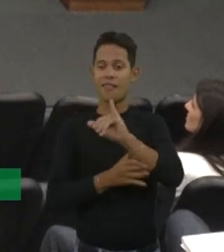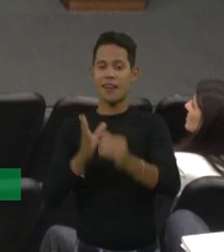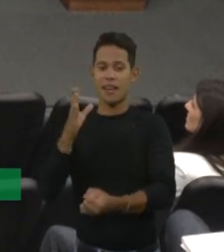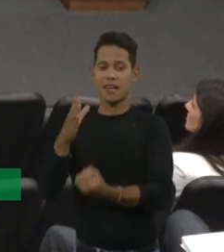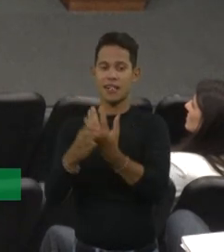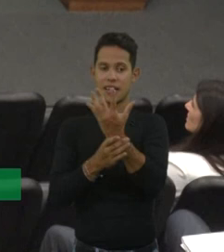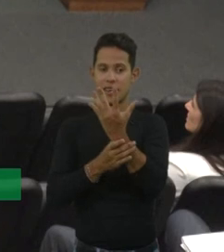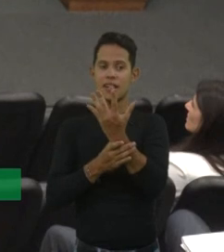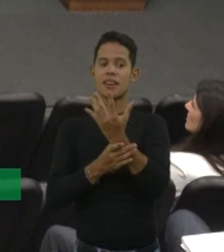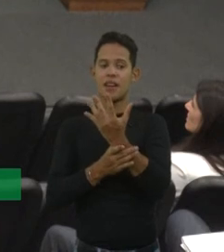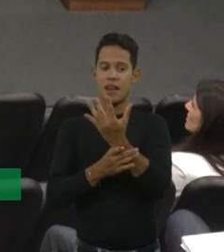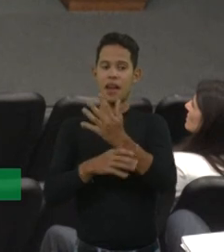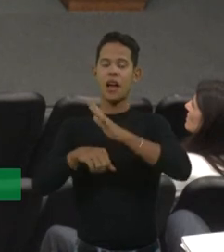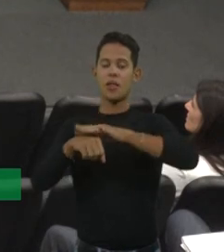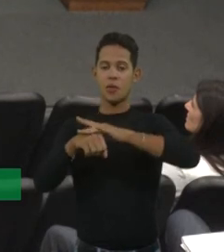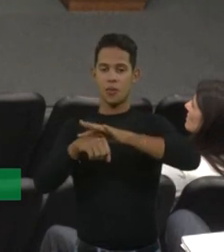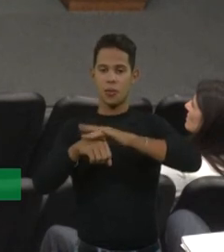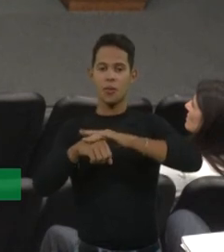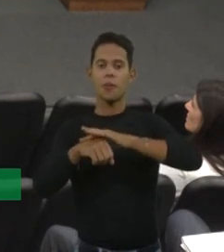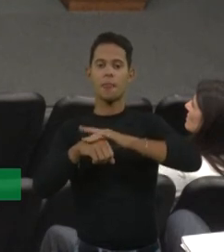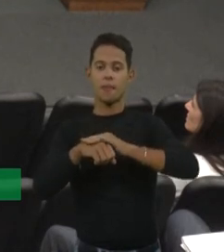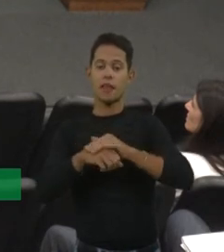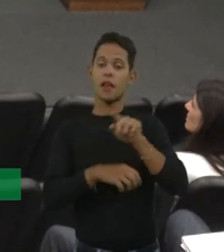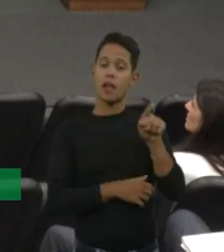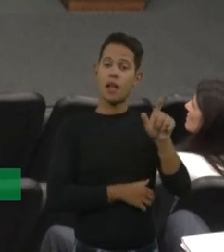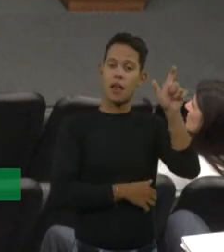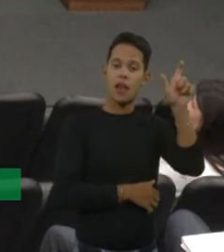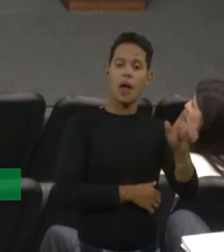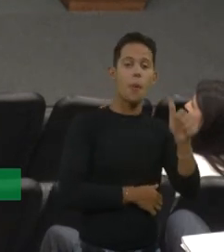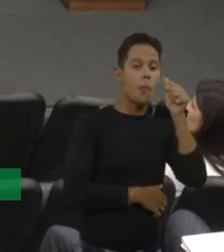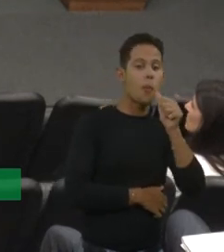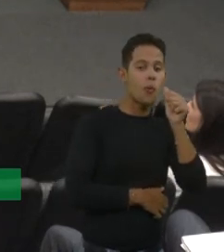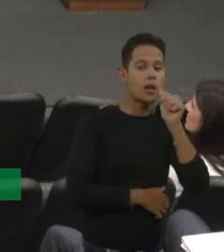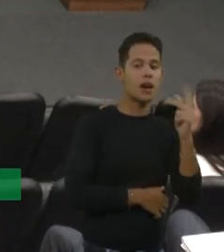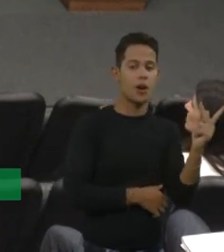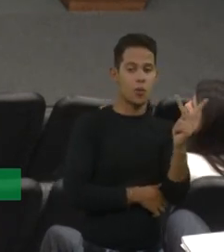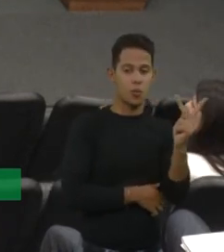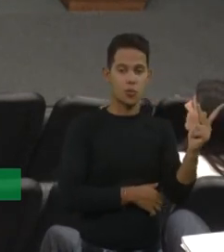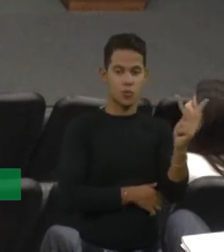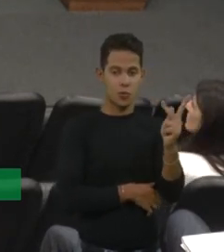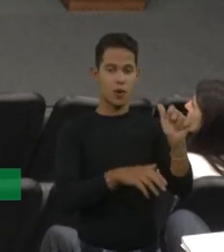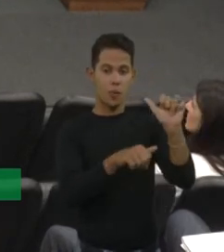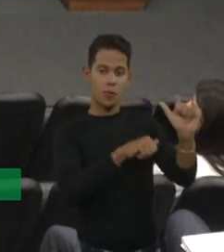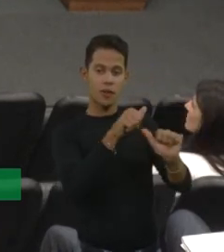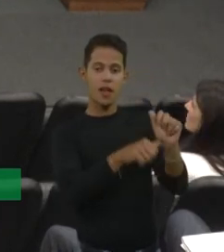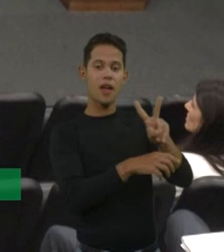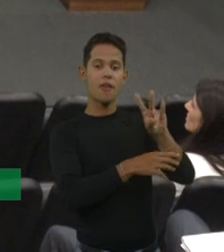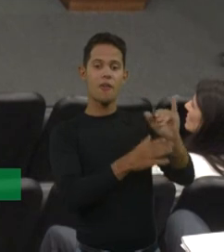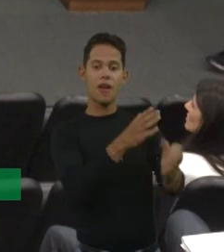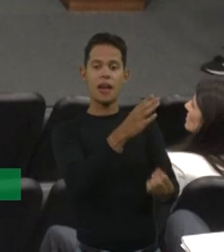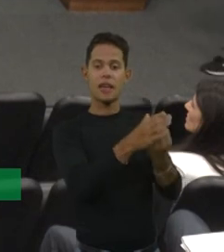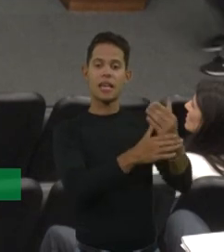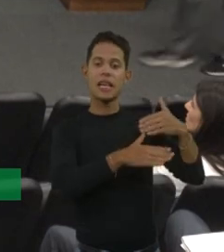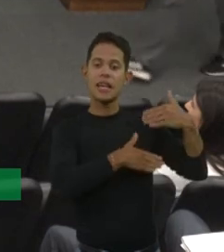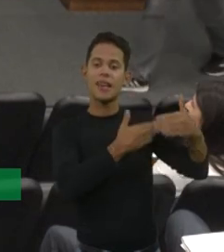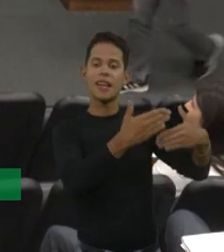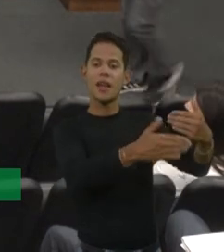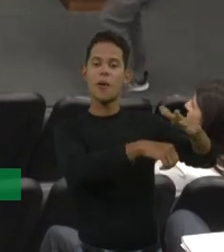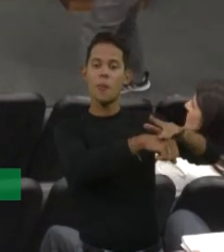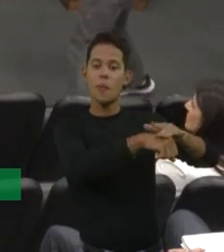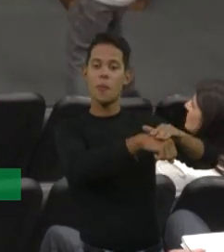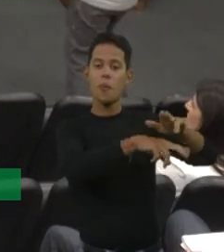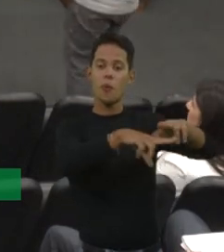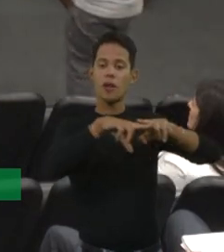mulher, ela precisa dos dois cromossomos X estarem alterados para desenvolver a doença. Por isso que ela é muito mais comum nos